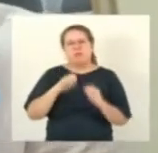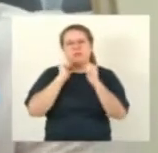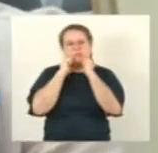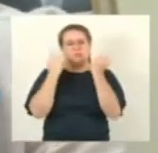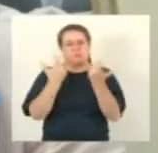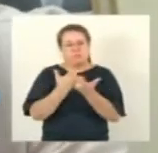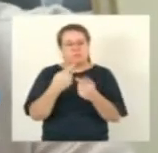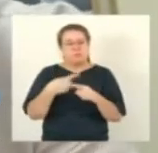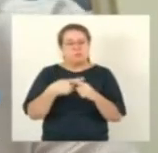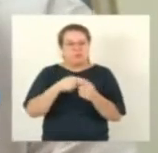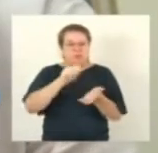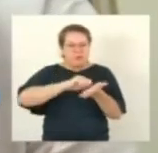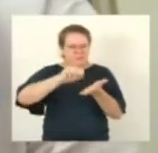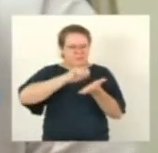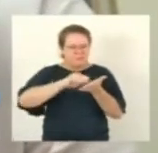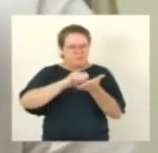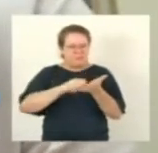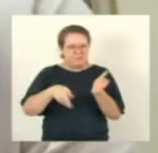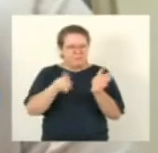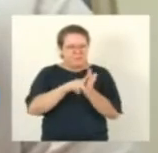assinada pelo deputado Vandinho Leite.